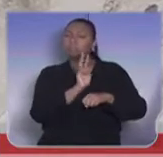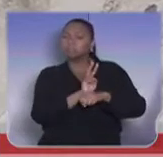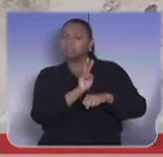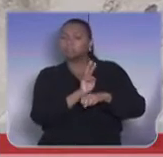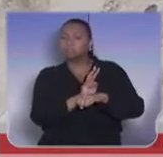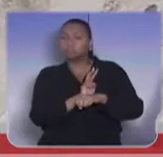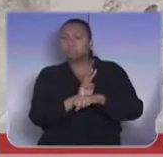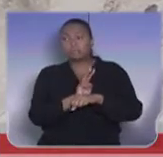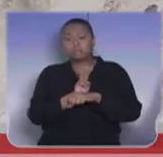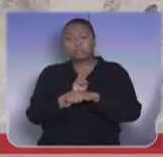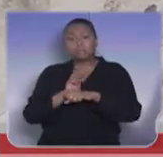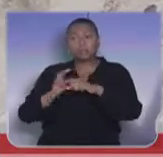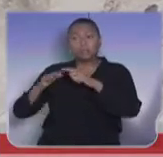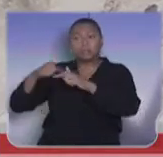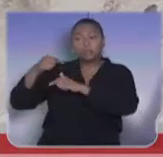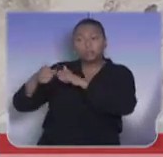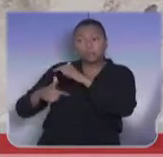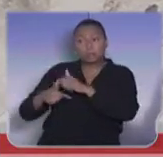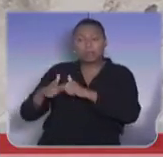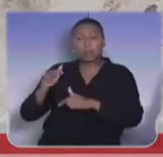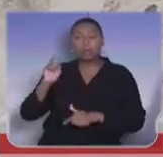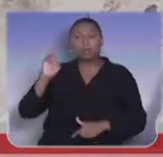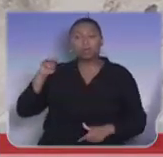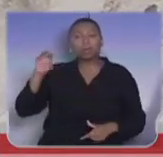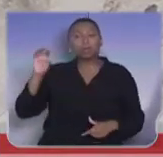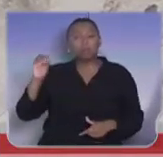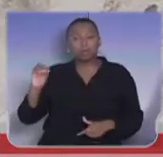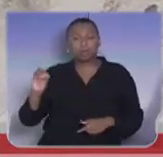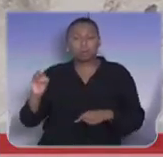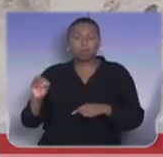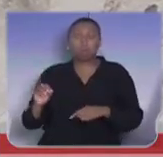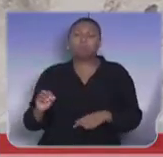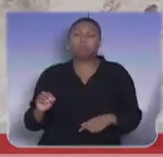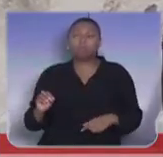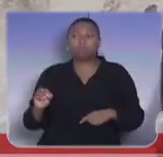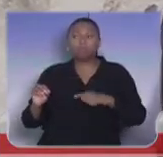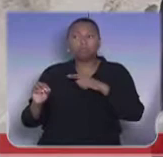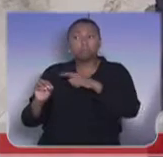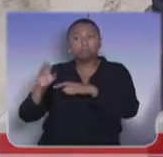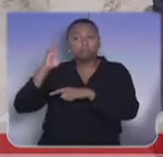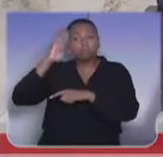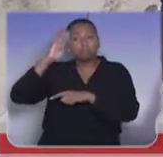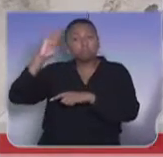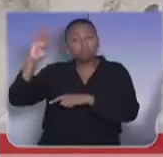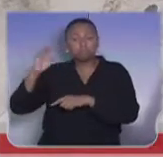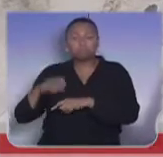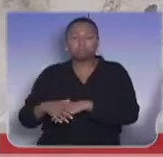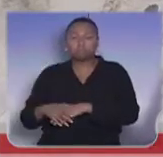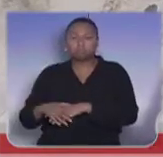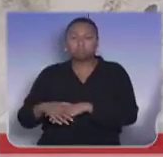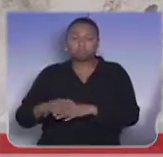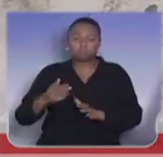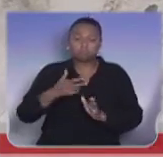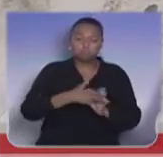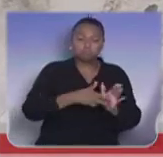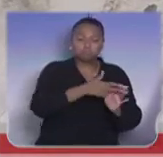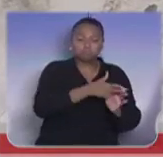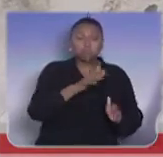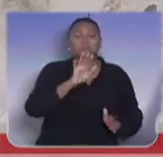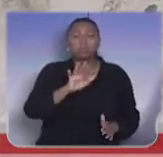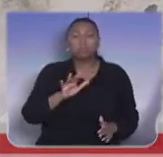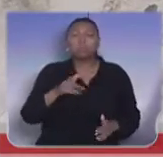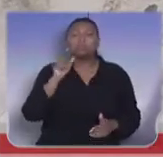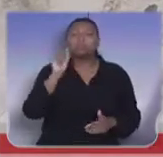a Rumo, ela é detetora da exploração desse transporte ferroviário, mas dessa forma é o povo que vai